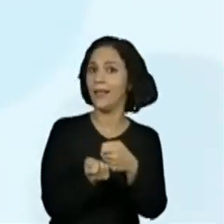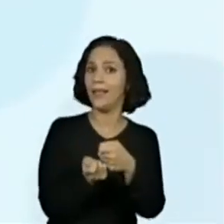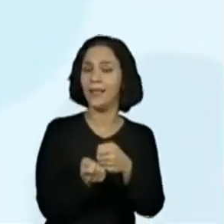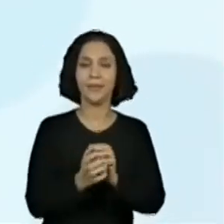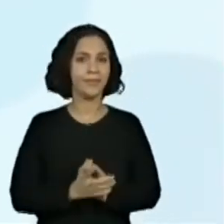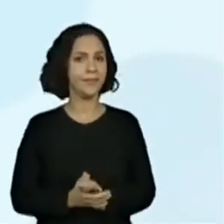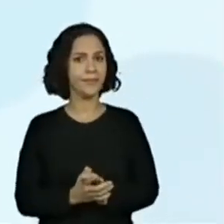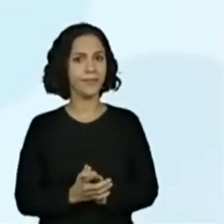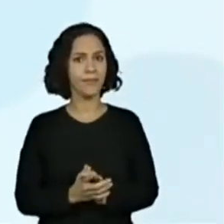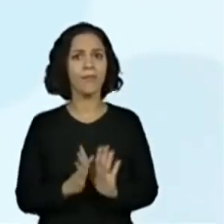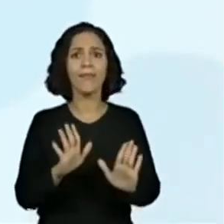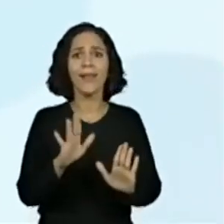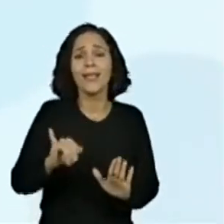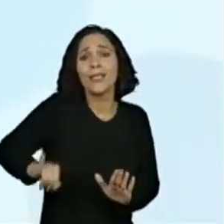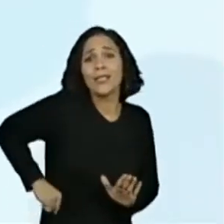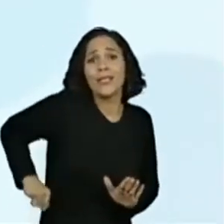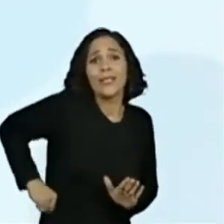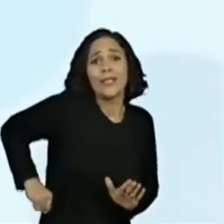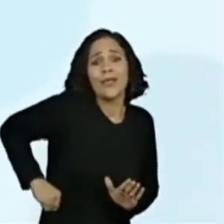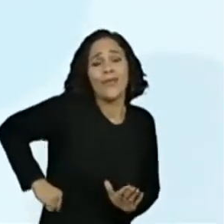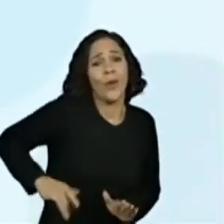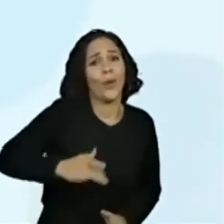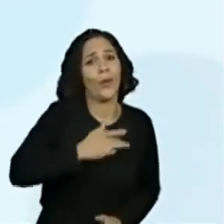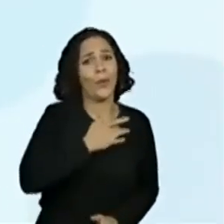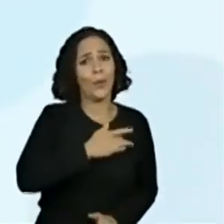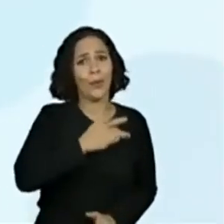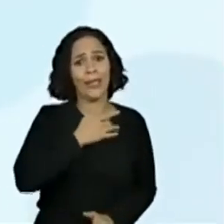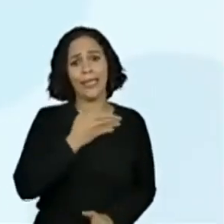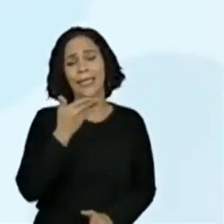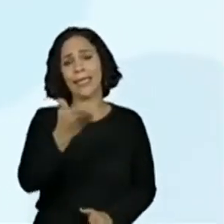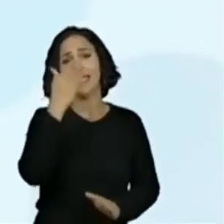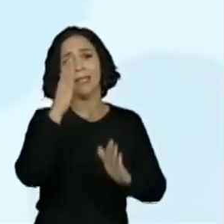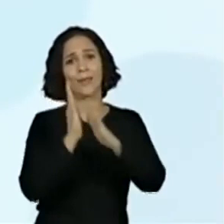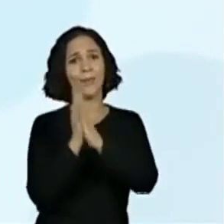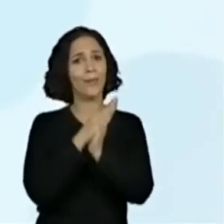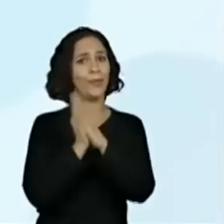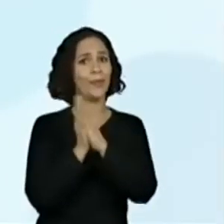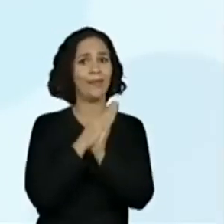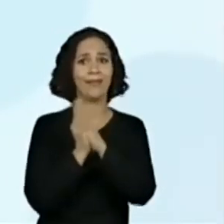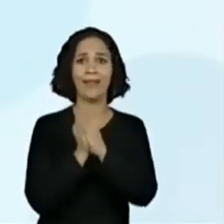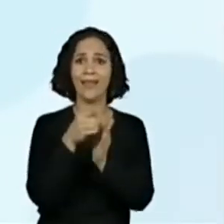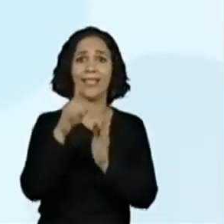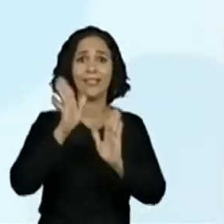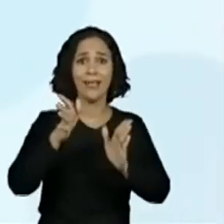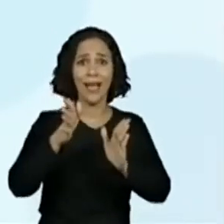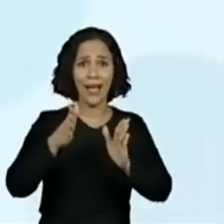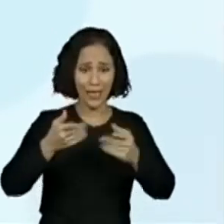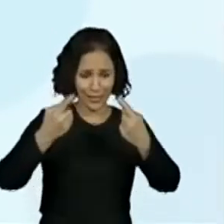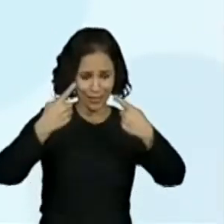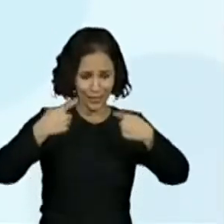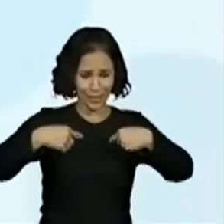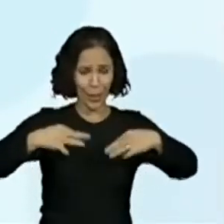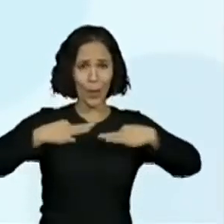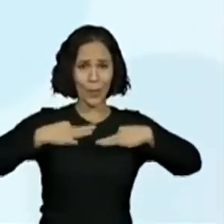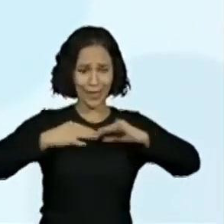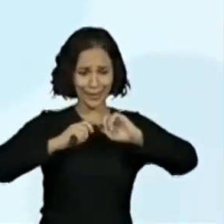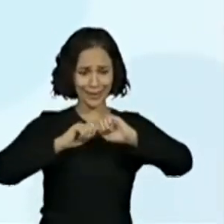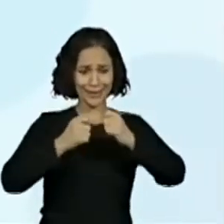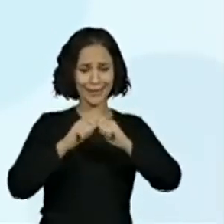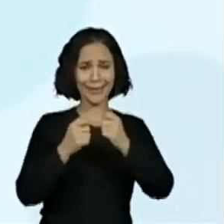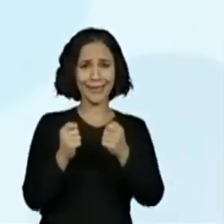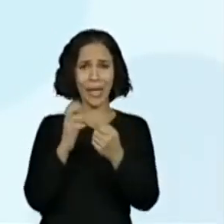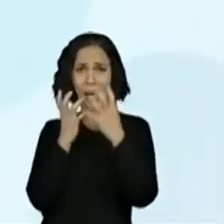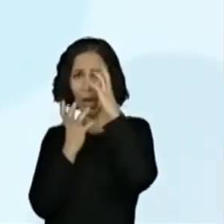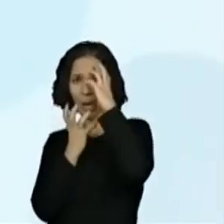Quem mais sofria, coitada, era a boneca, já tinha toda a roupa estraçalhada e